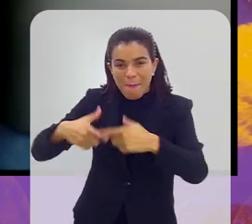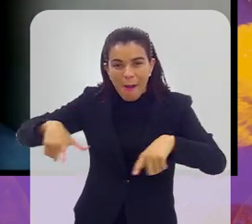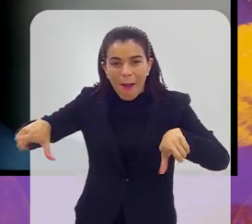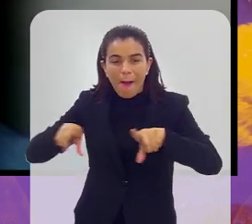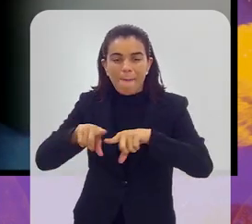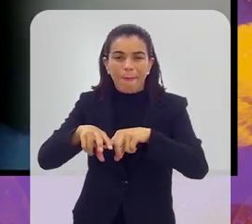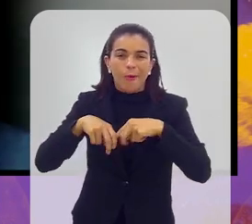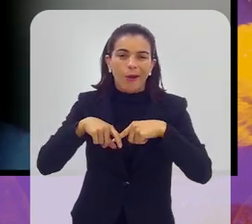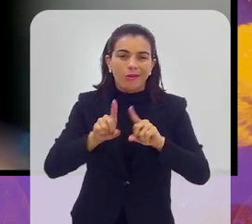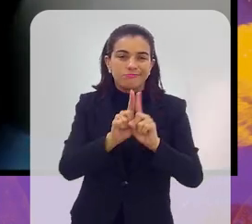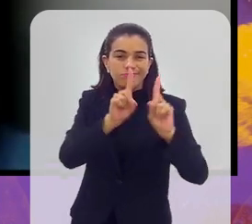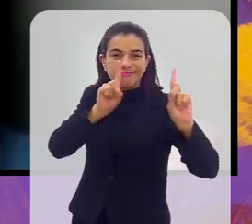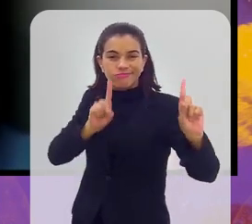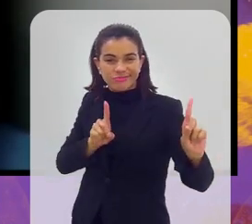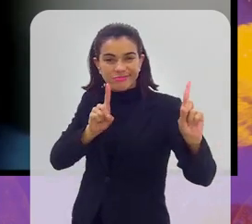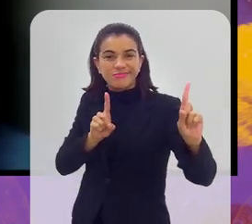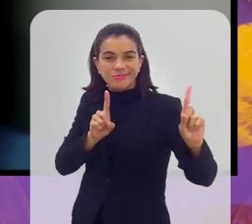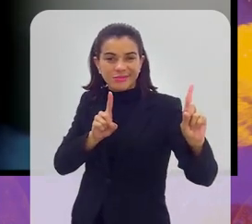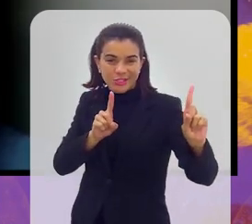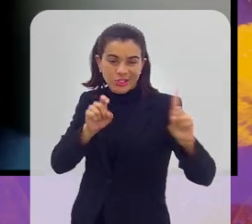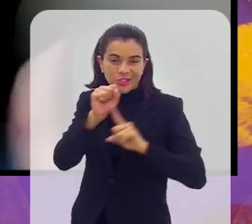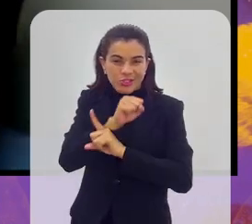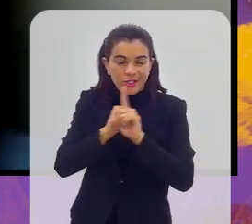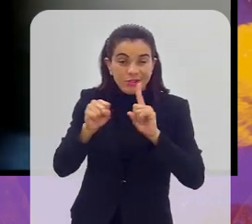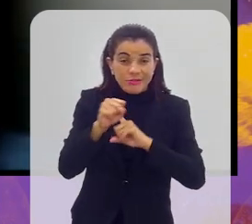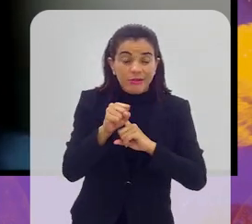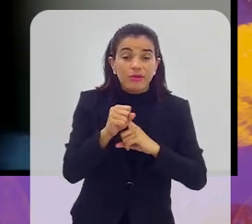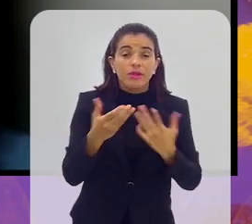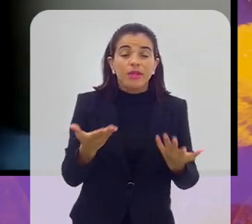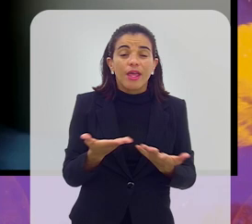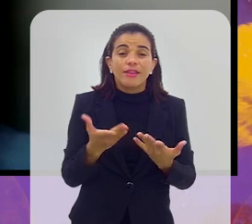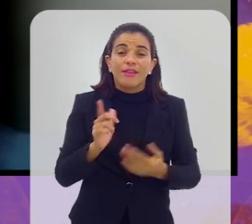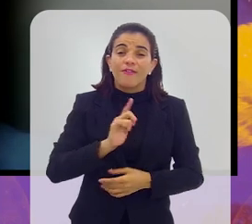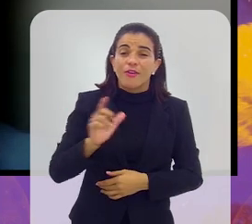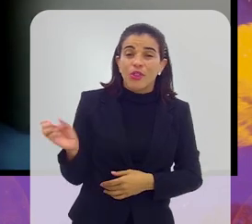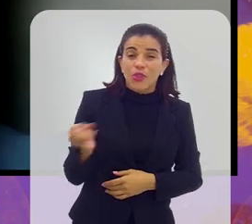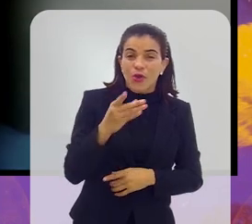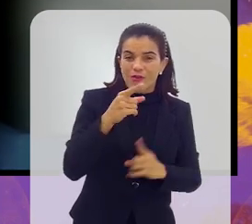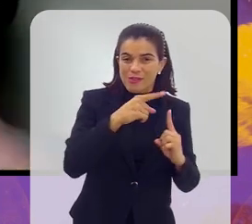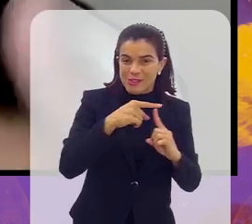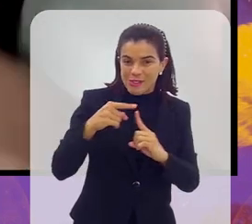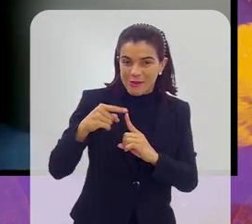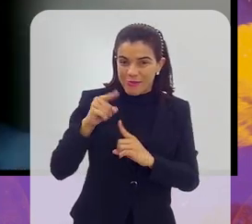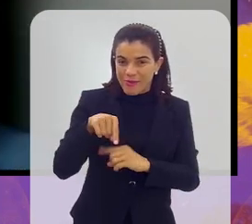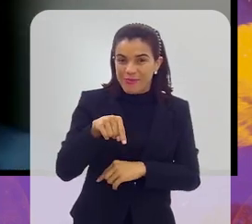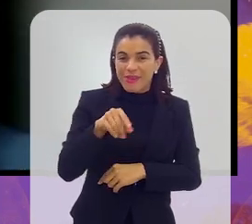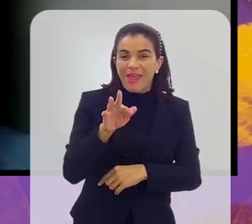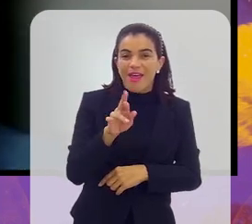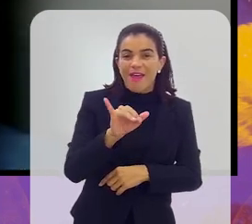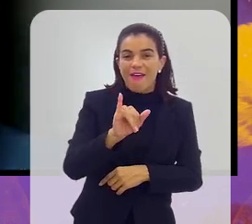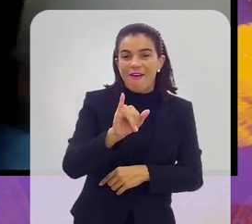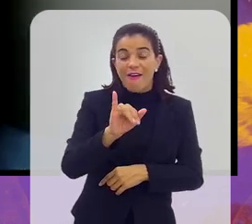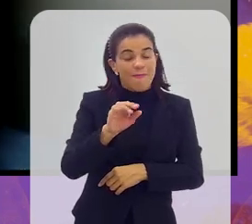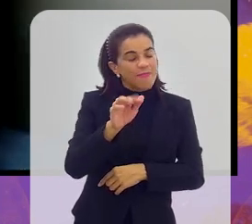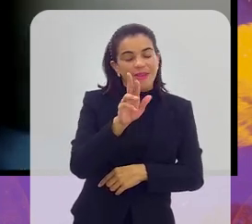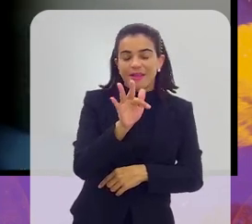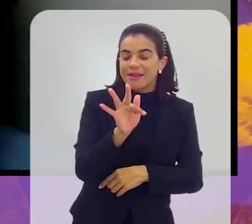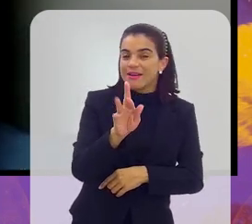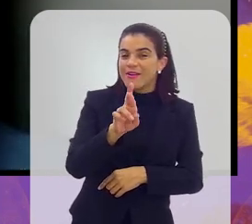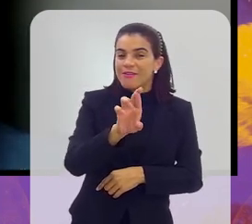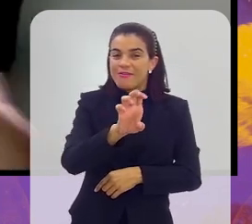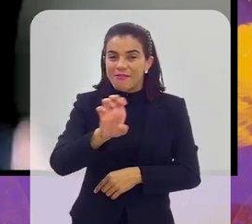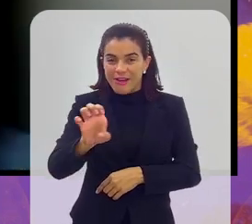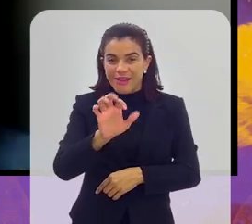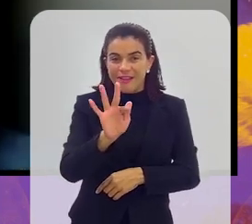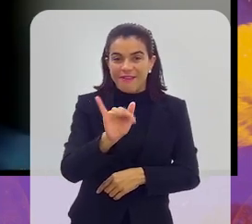distanciamento social. A gente começou uma nova modalidade da Taça das Favelas, que é a Taça das Favelas Free Fire. E é um jogo de